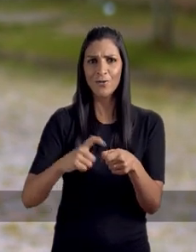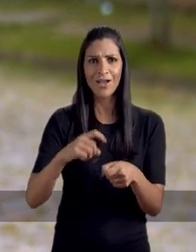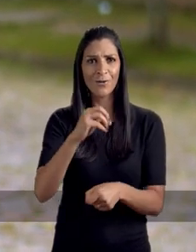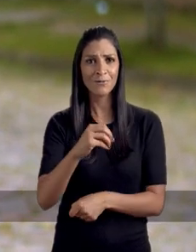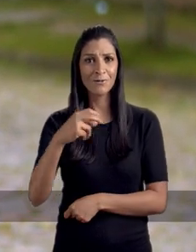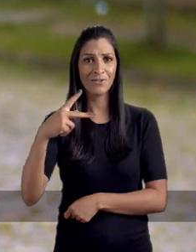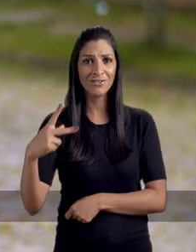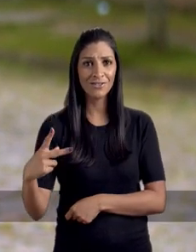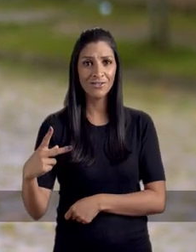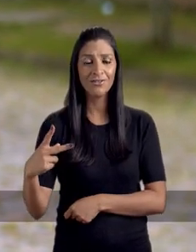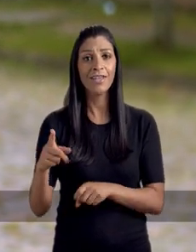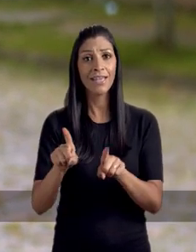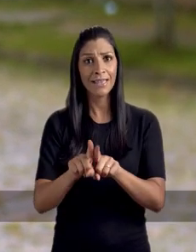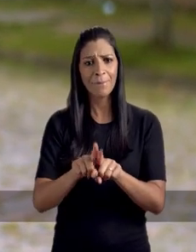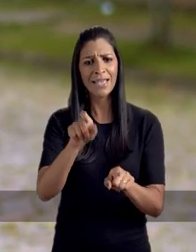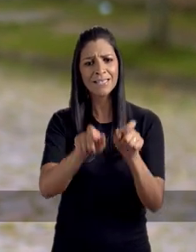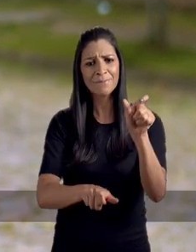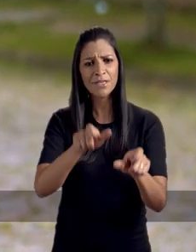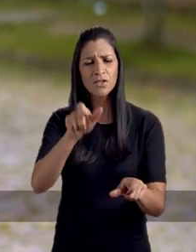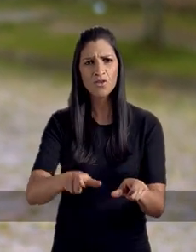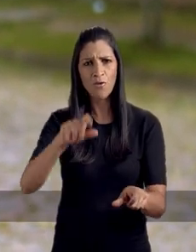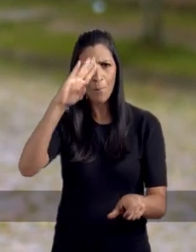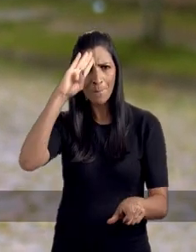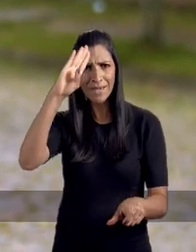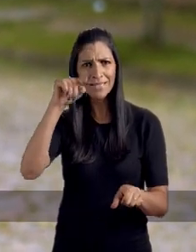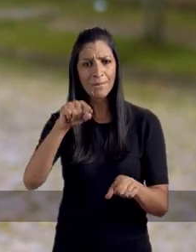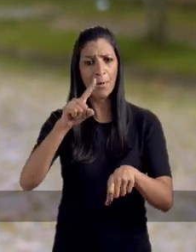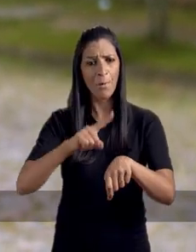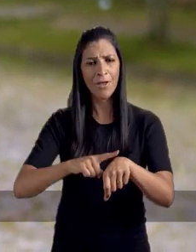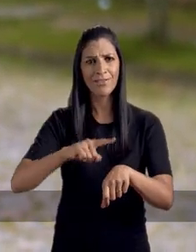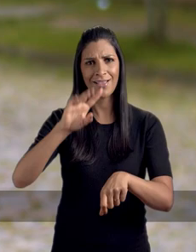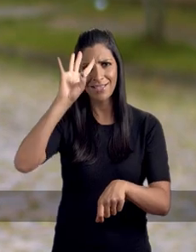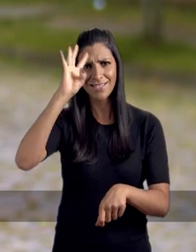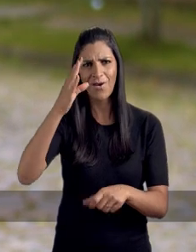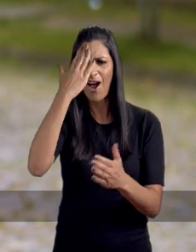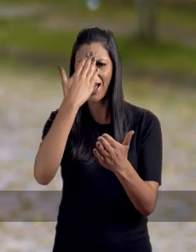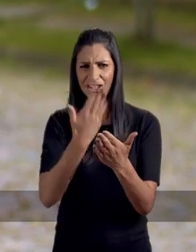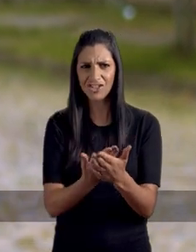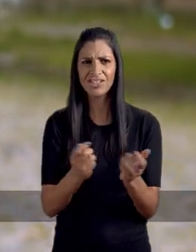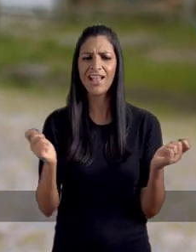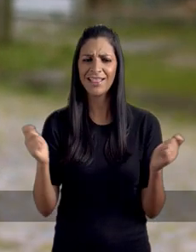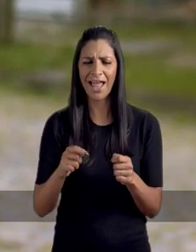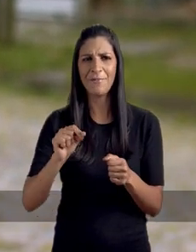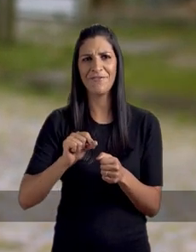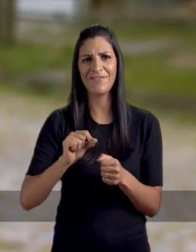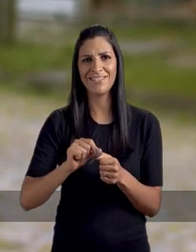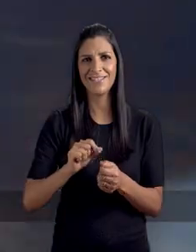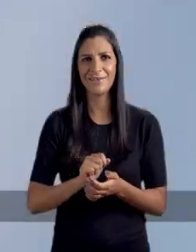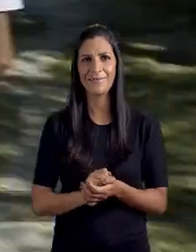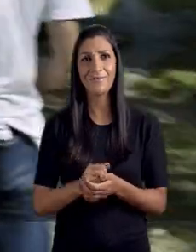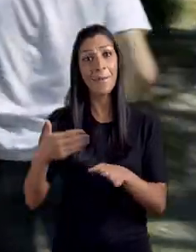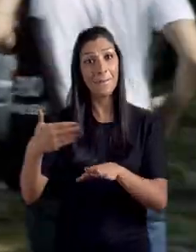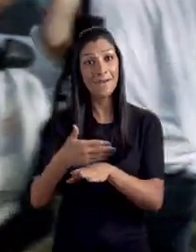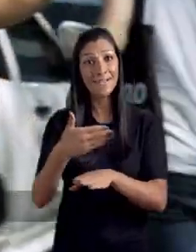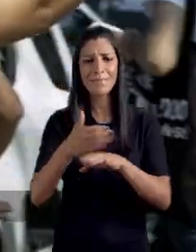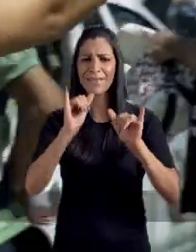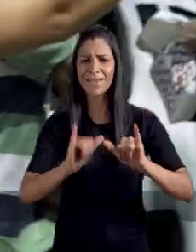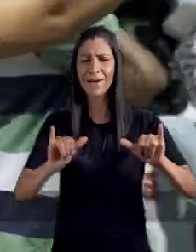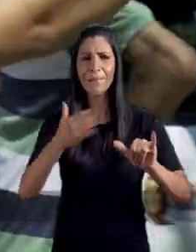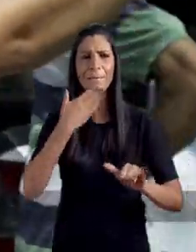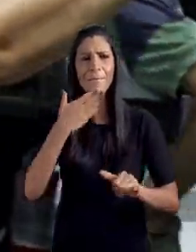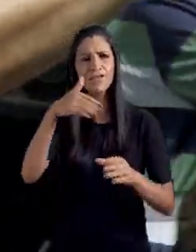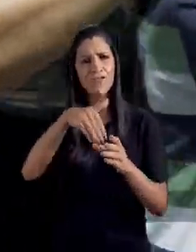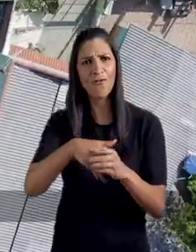resgatar o orçamento participativo e colocar as pessoas no centro das decisões. Acredita, tem como fazer. Participa da